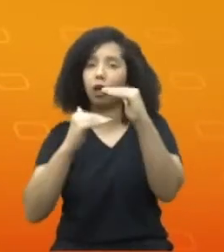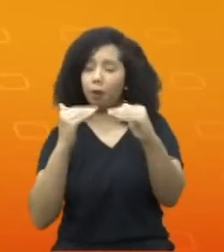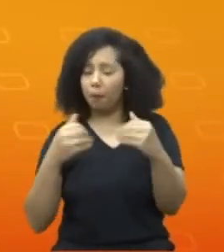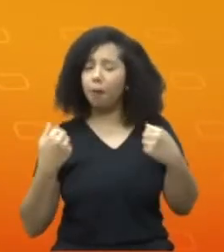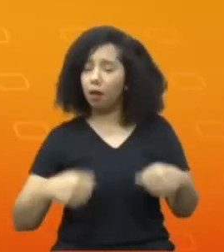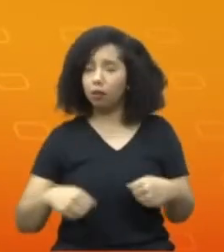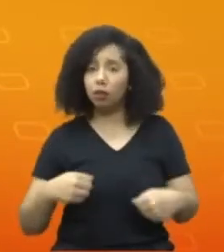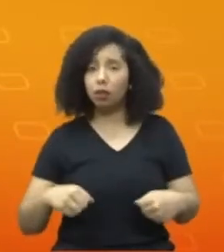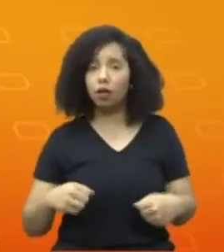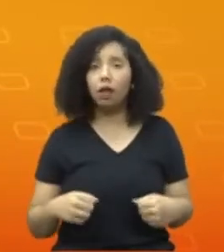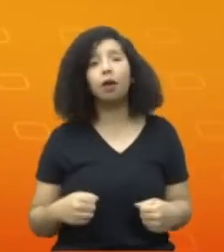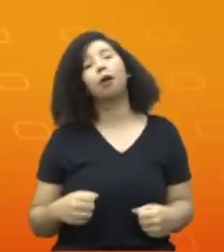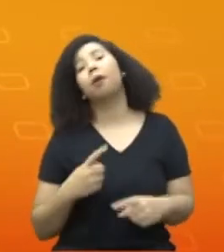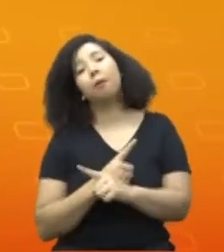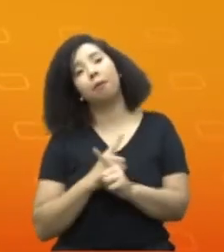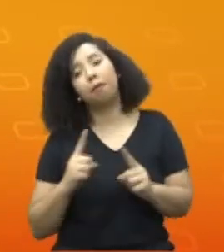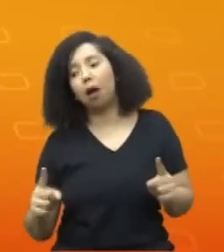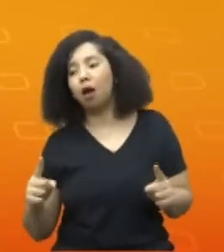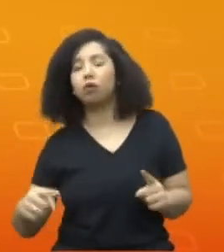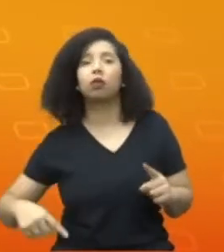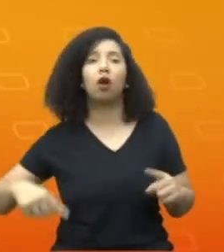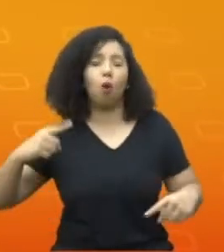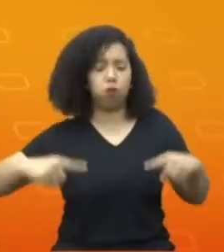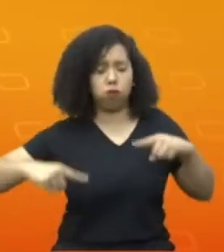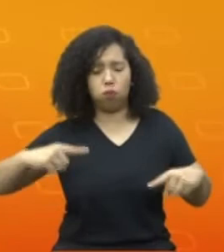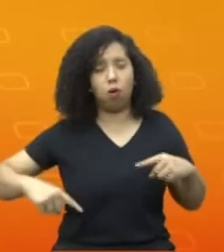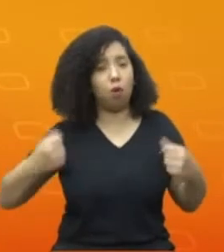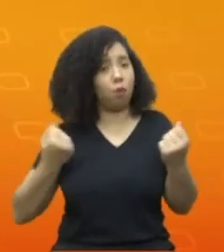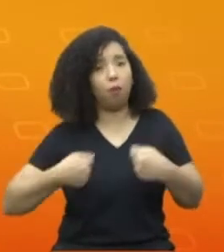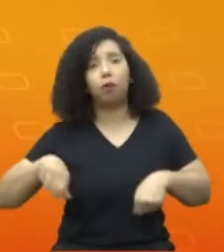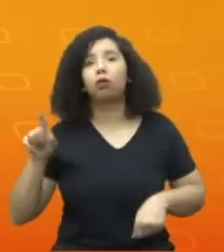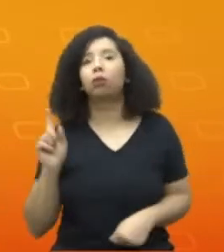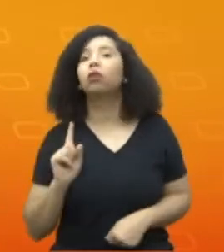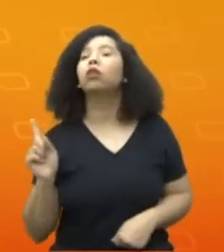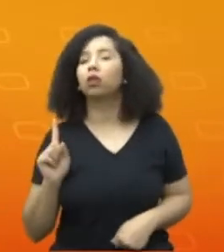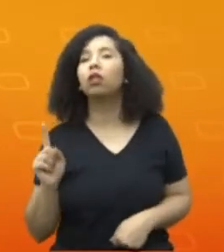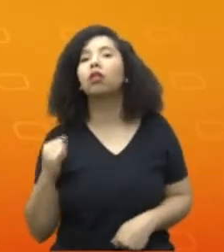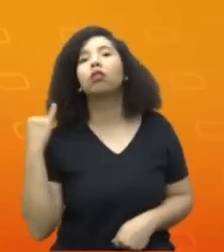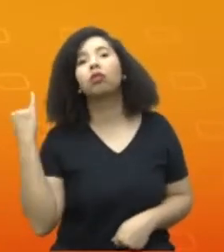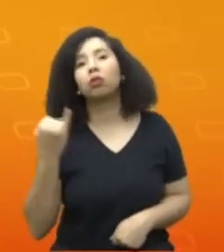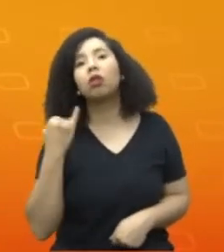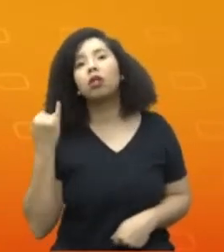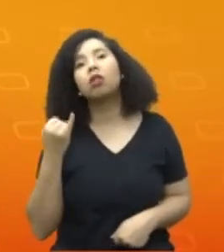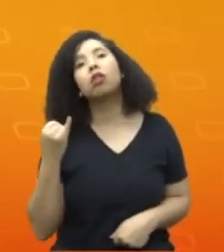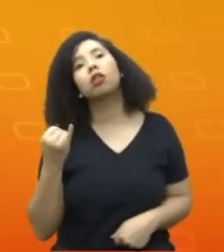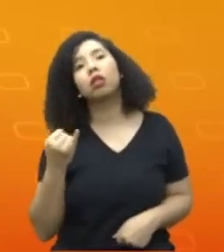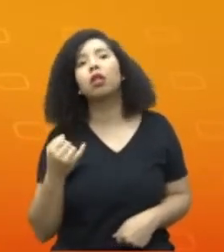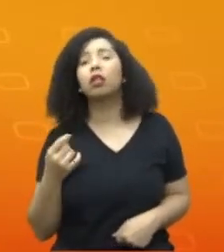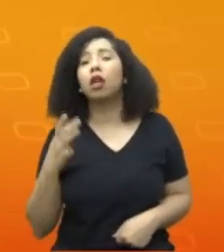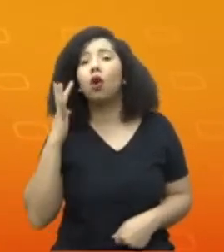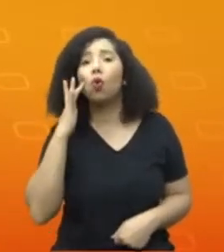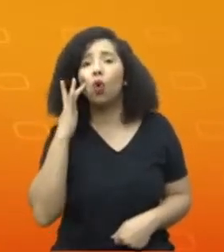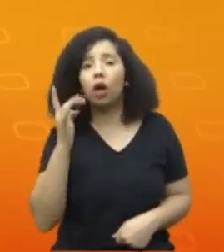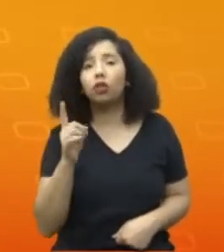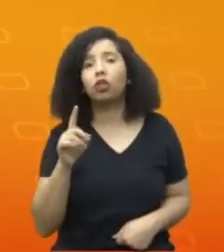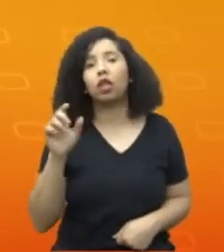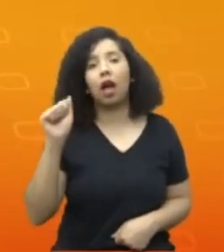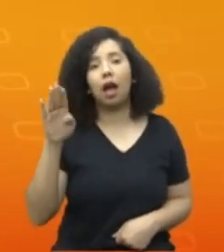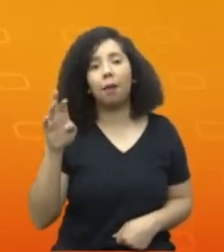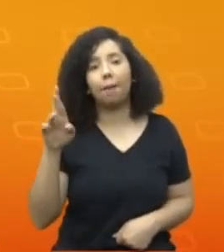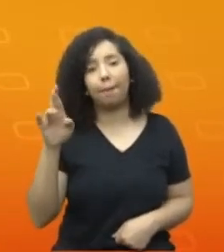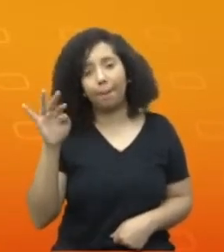sem que um vire ameaça para o outro. Então, acho que é fundamental e acho que a Aberte e a Abratel vão ter um papel